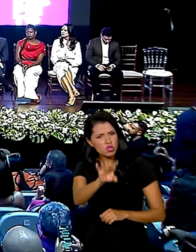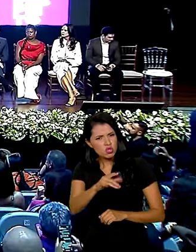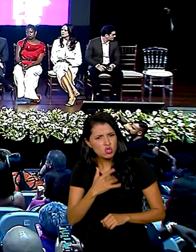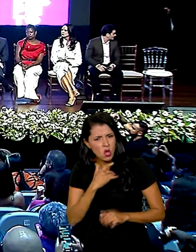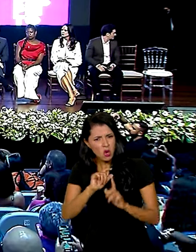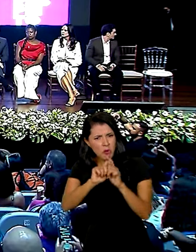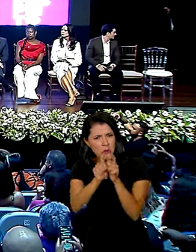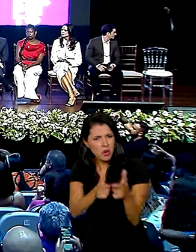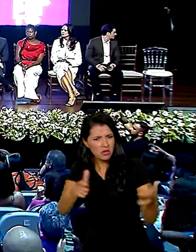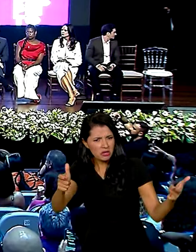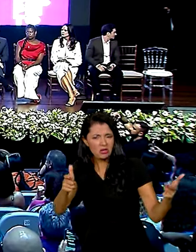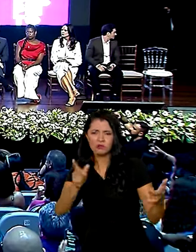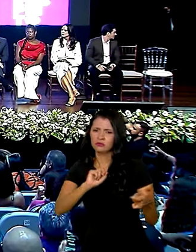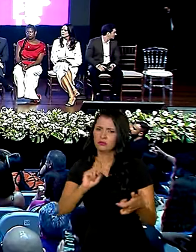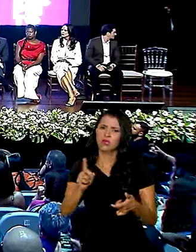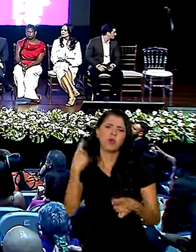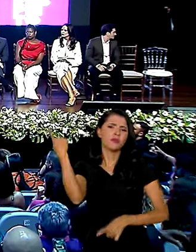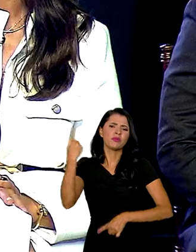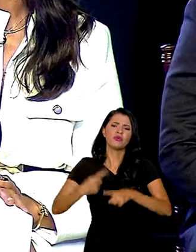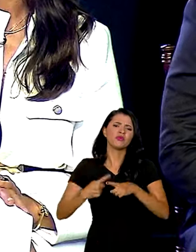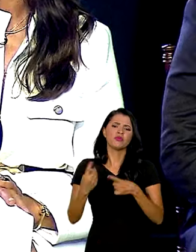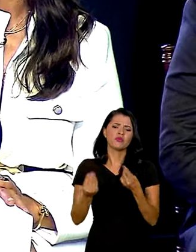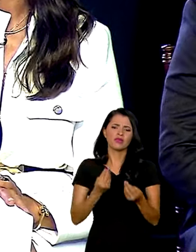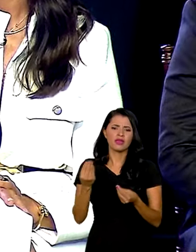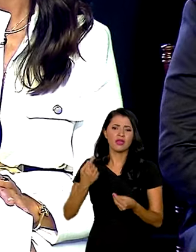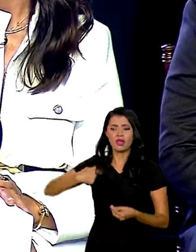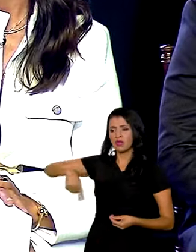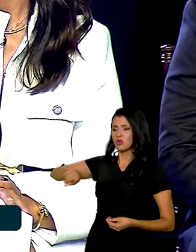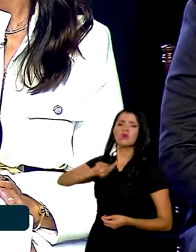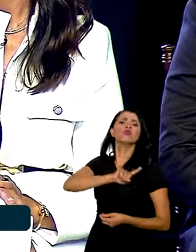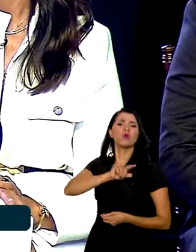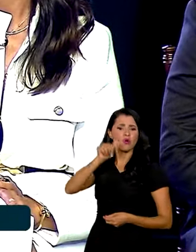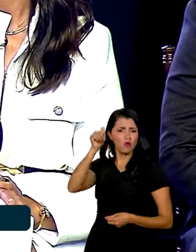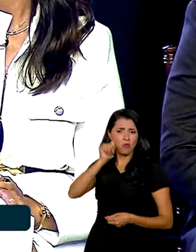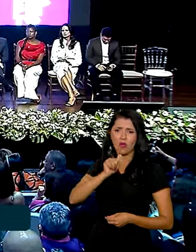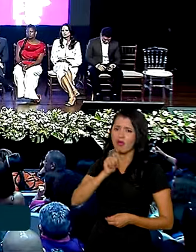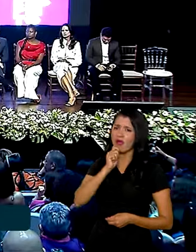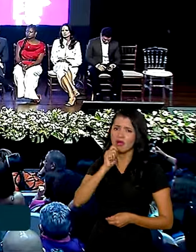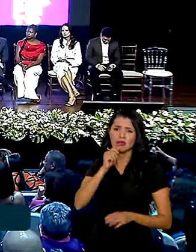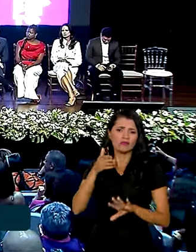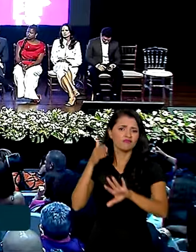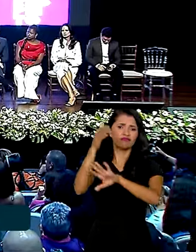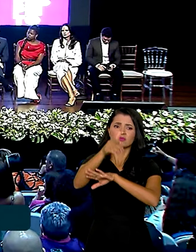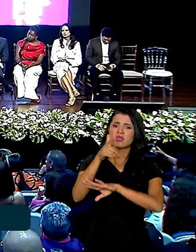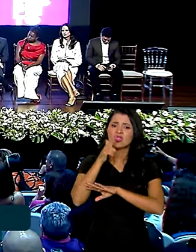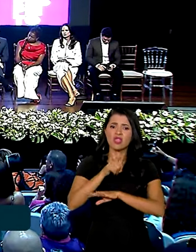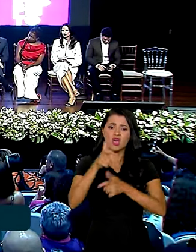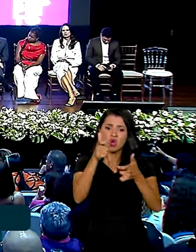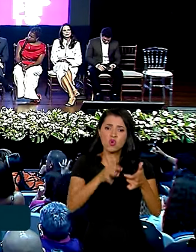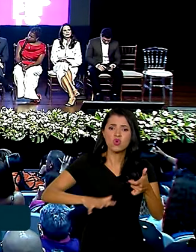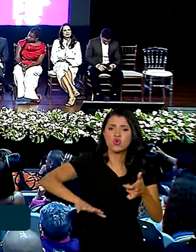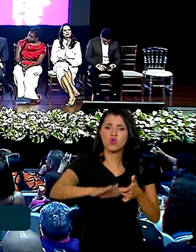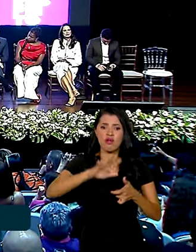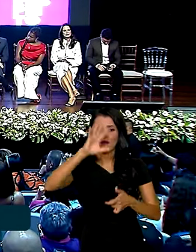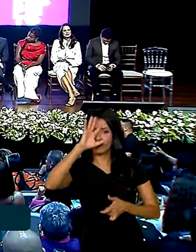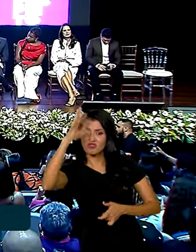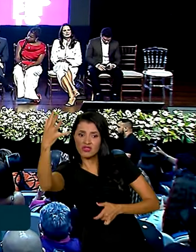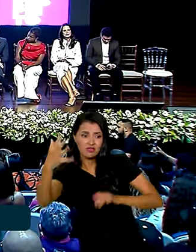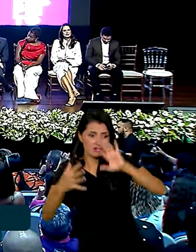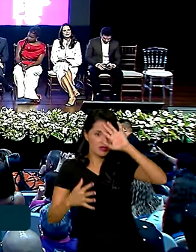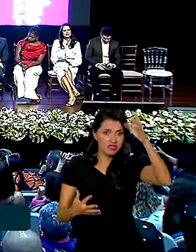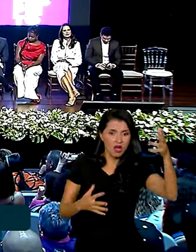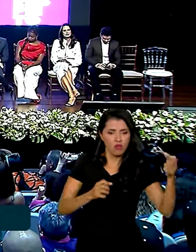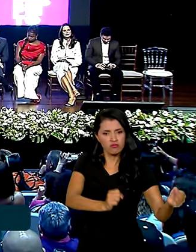maioria, porque nós ainda não alcançamos os espaços de decisão e de